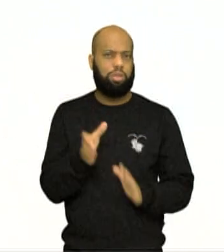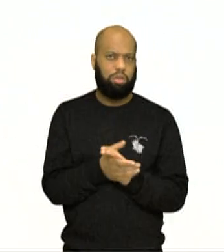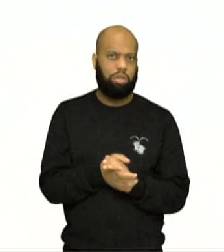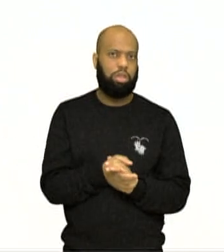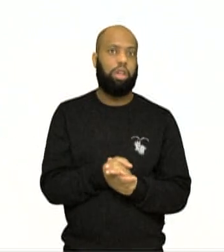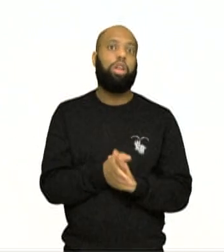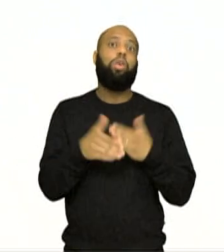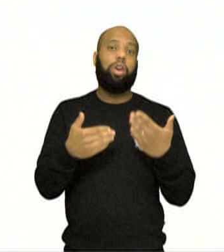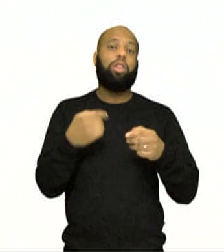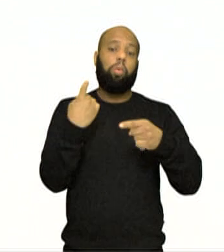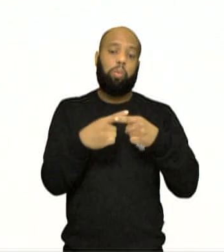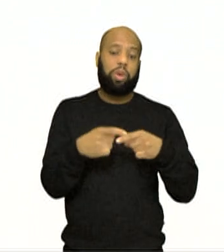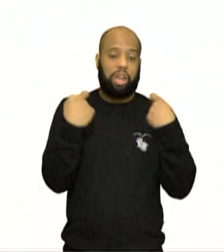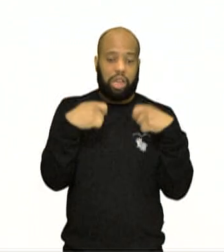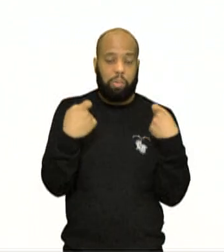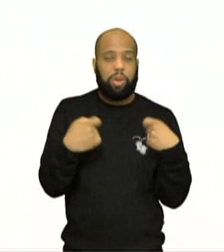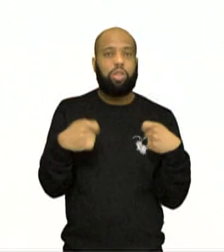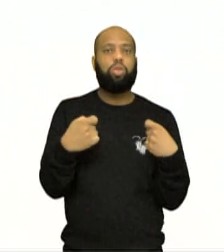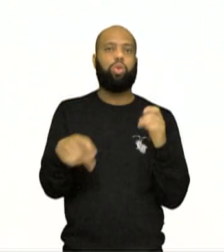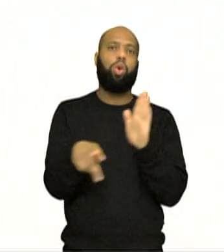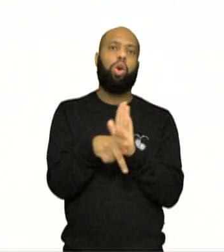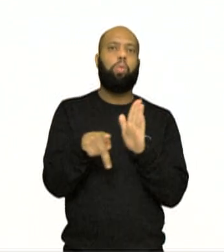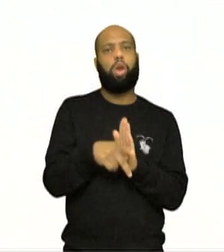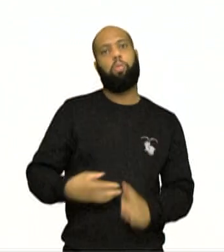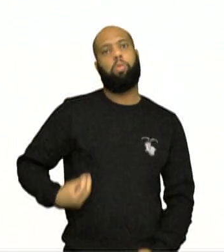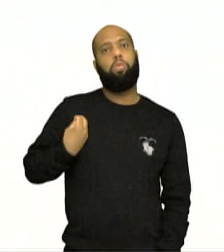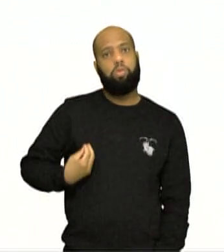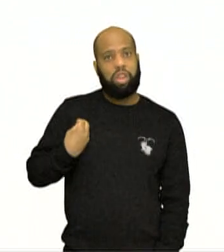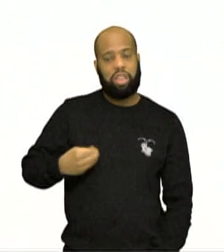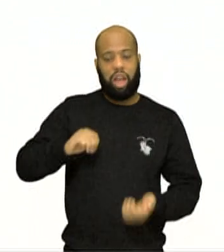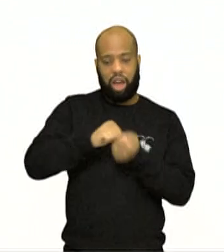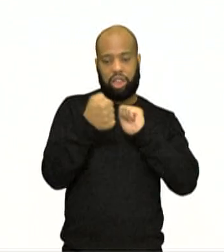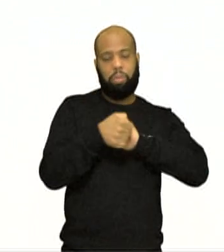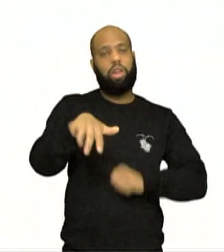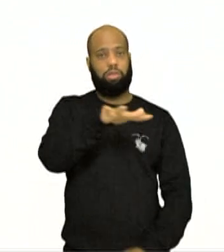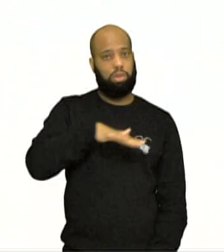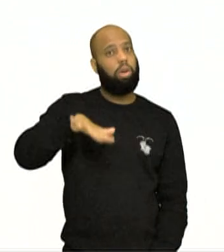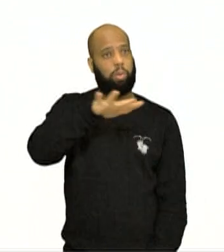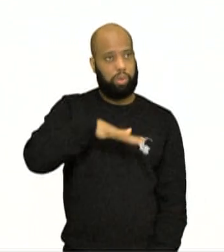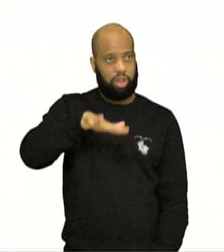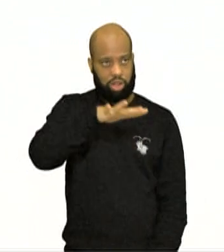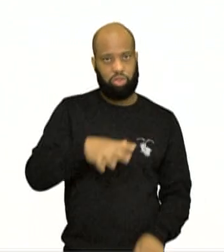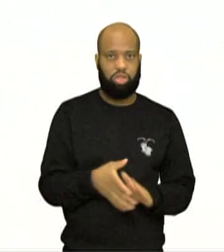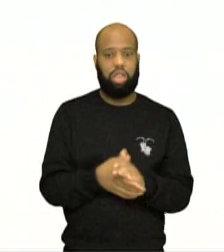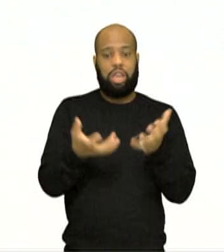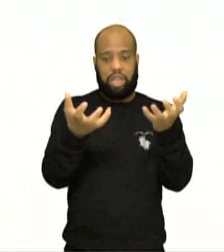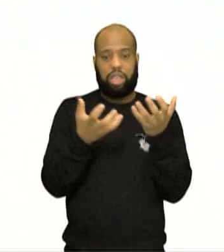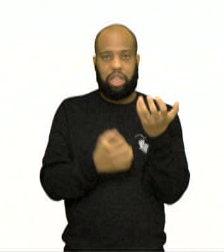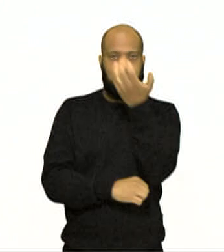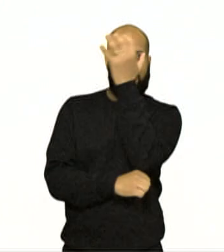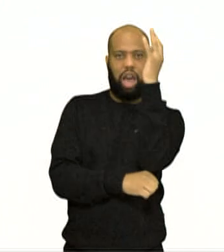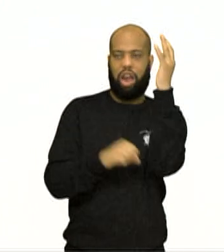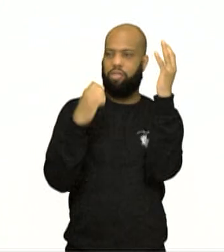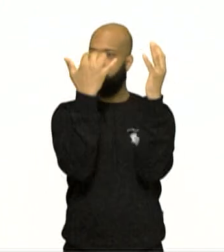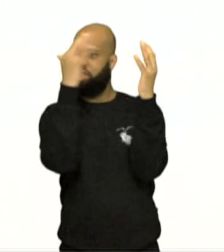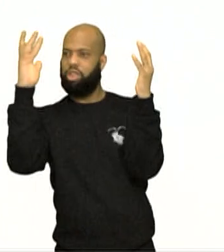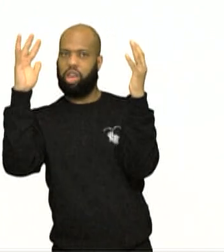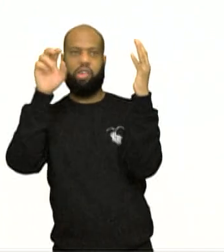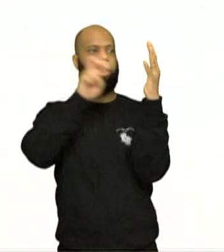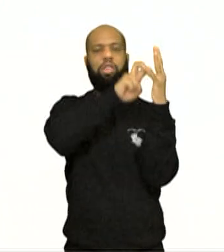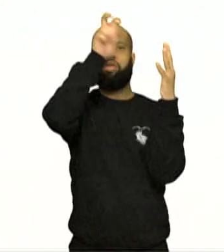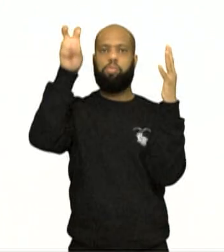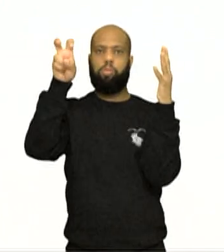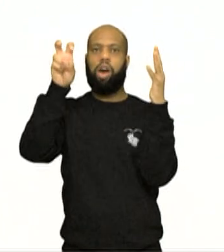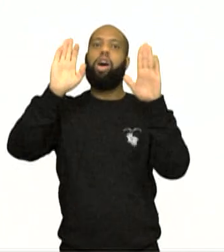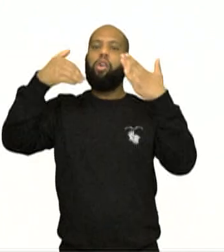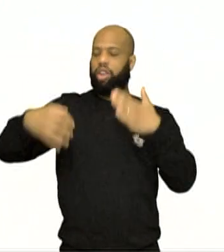longa deste jeito porque isso seria uma adaptação para o ambiente em que ele vive. essa